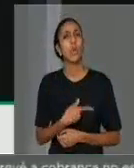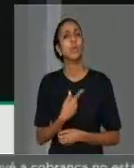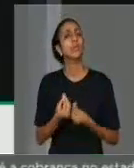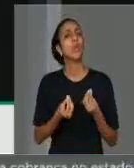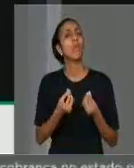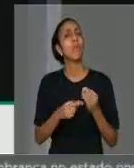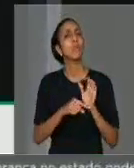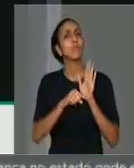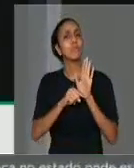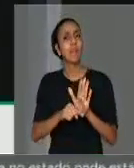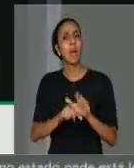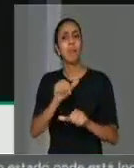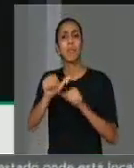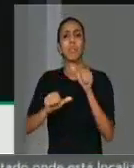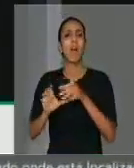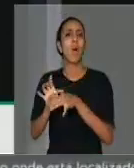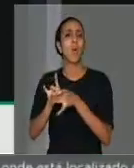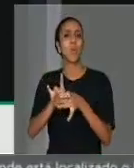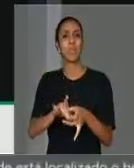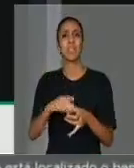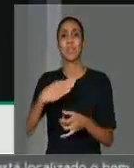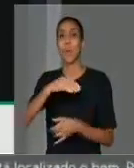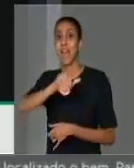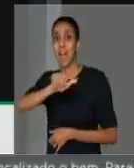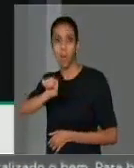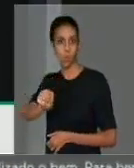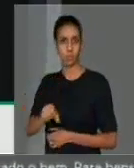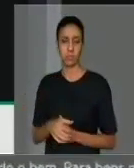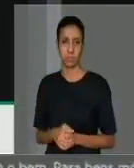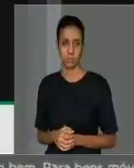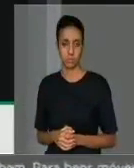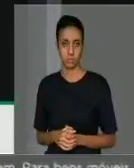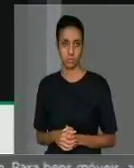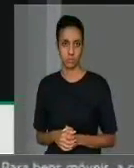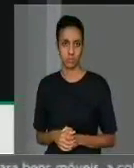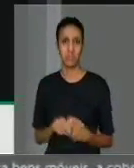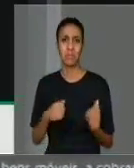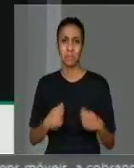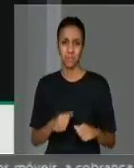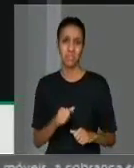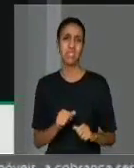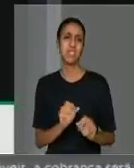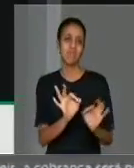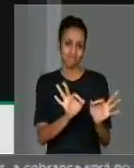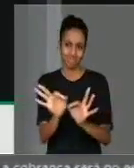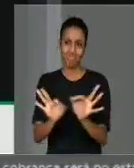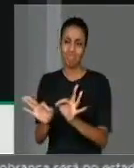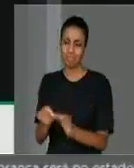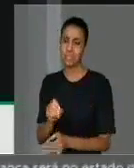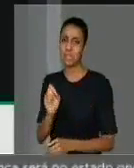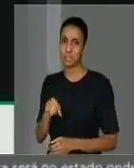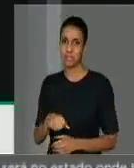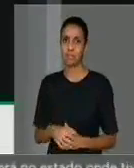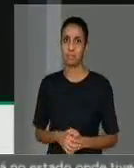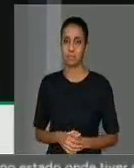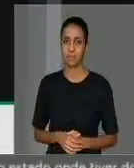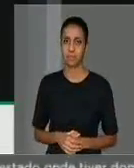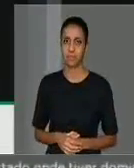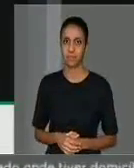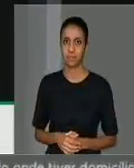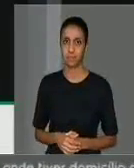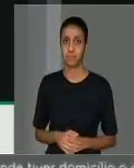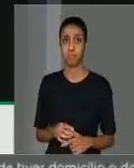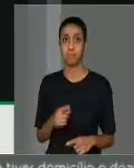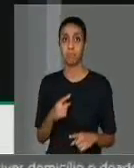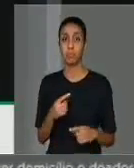para mudar este cenário caótico? Muita coisa precisa ser feita, sim, a começar pelo